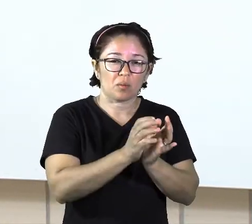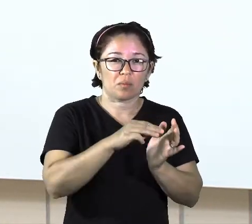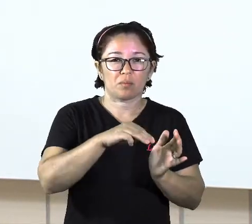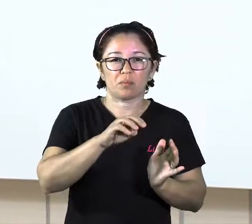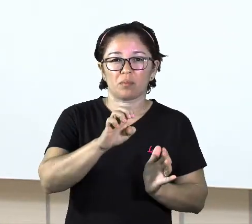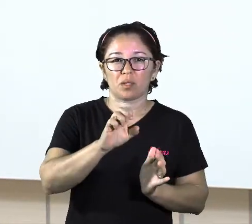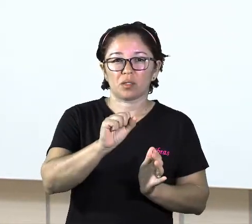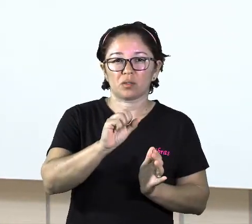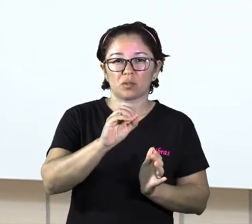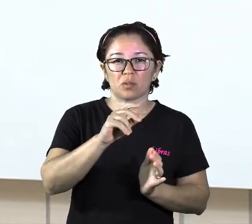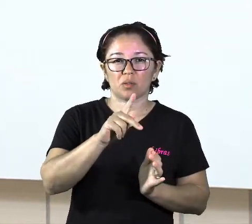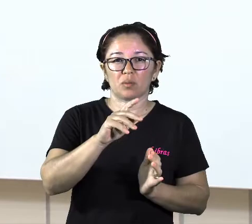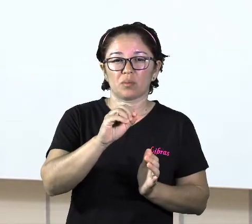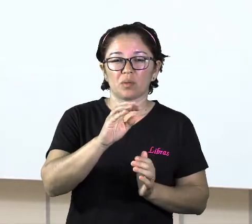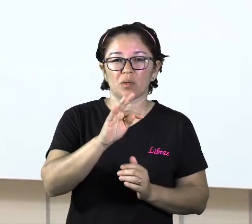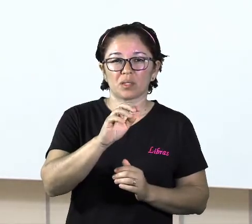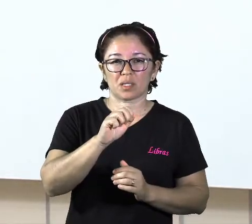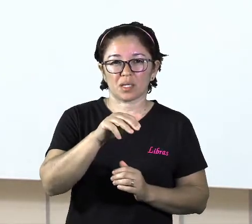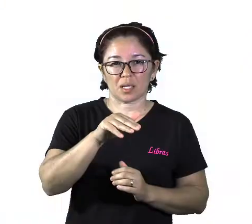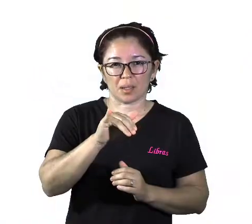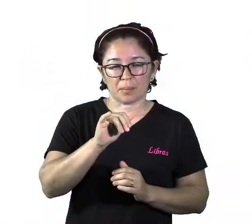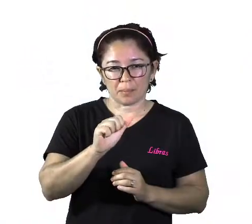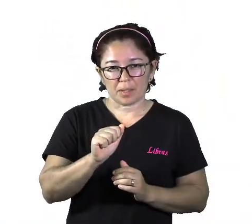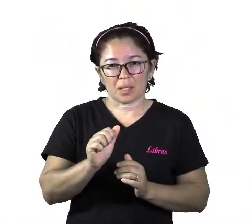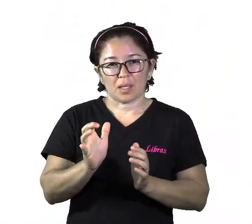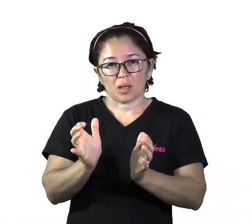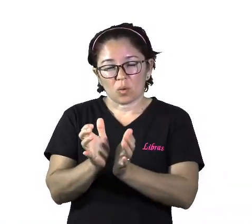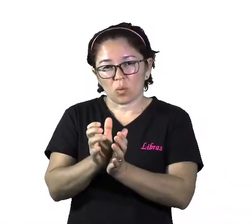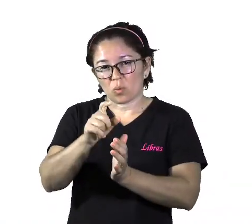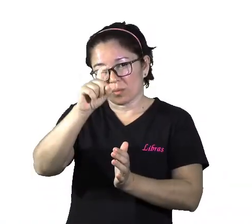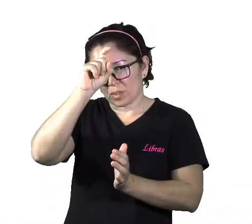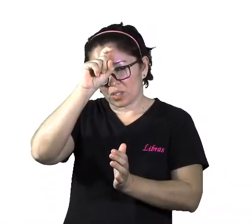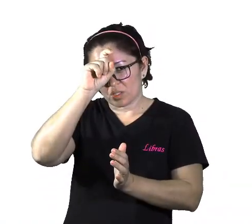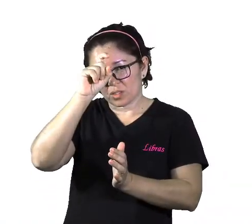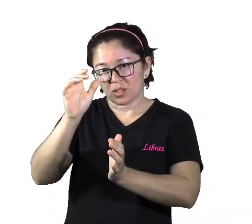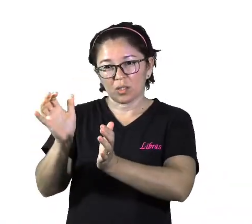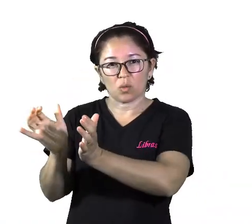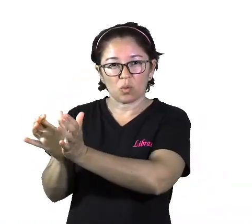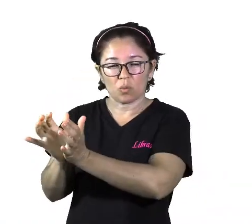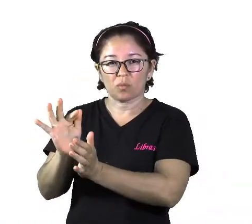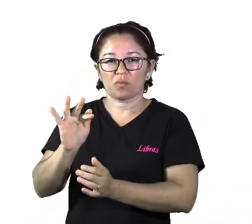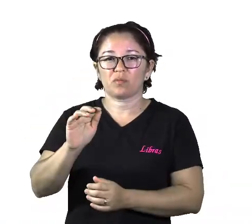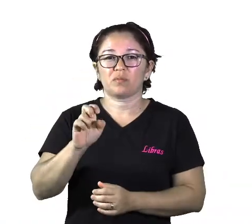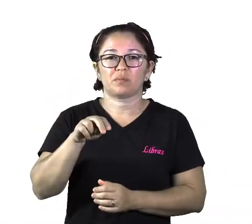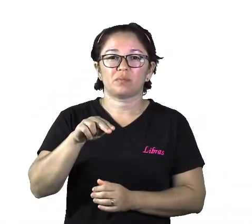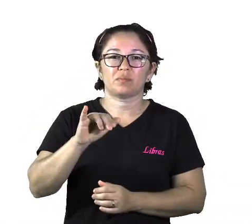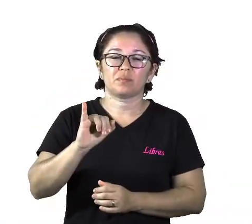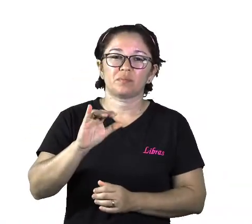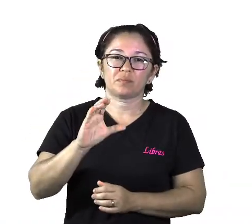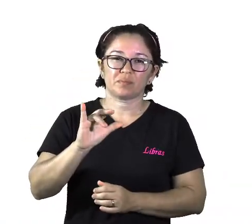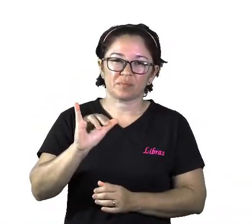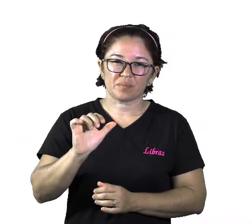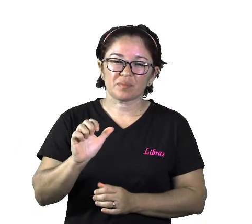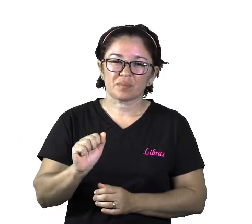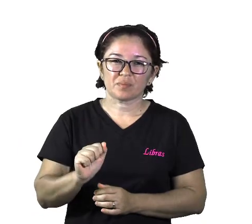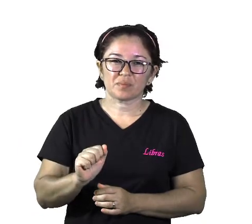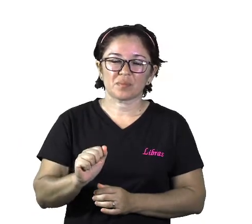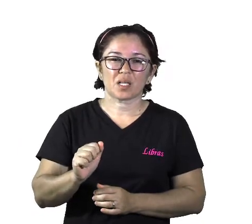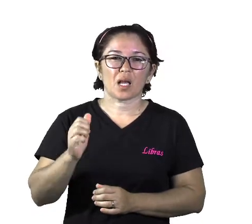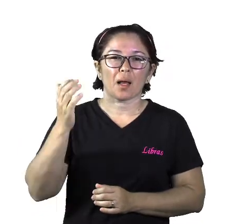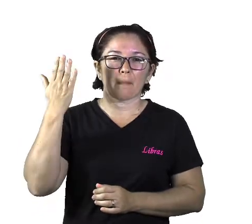o Egito e a civilização Fenícia. Ao longo dos anos, diversas civilizações